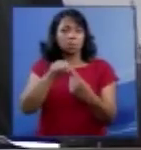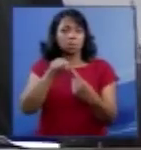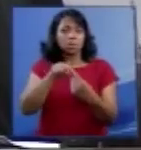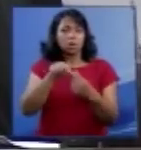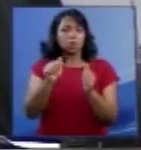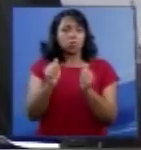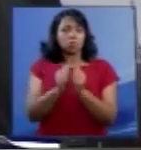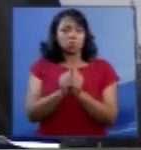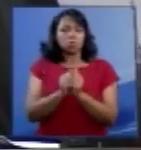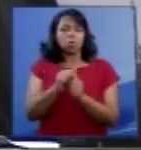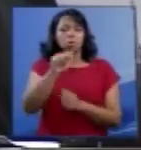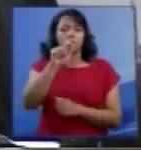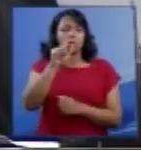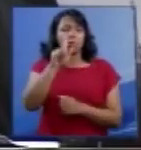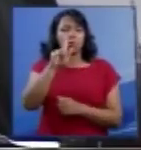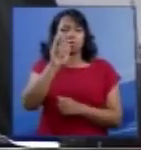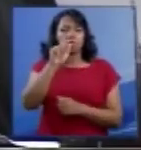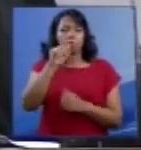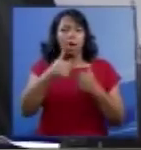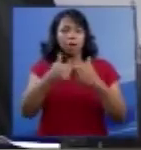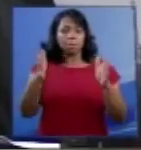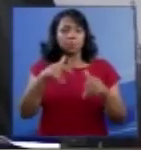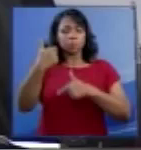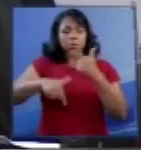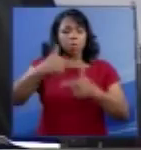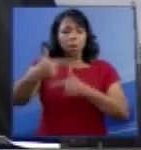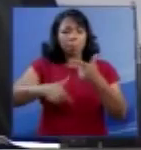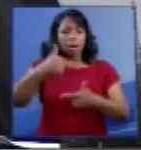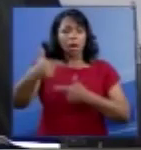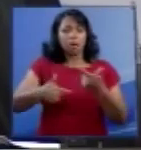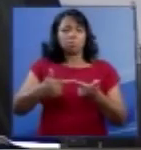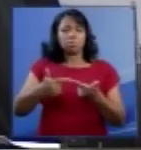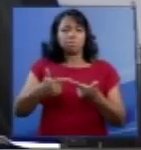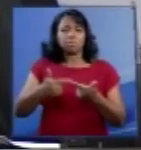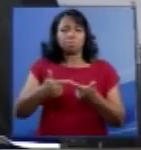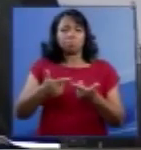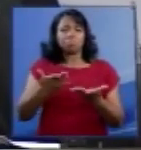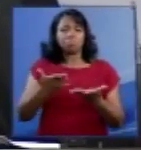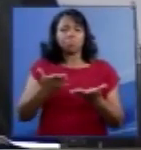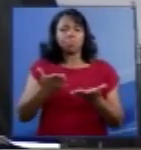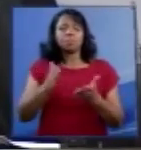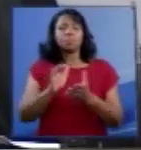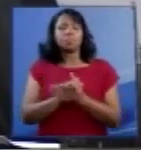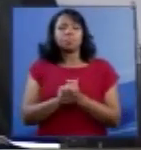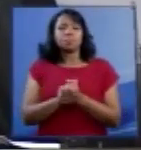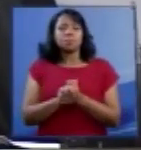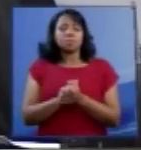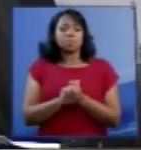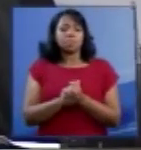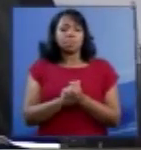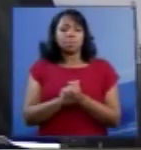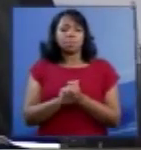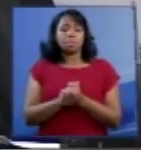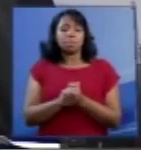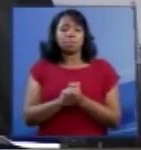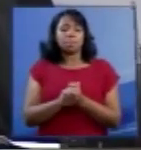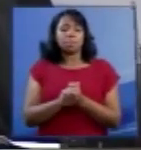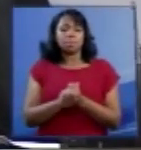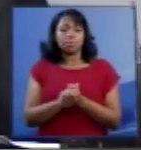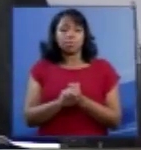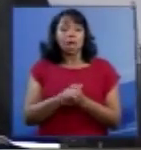ministro Gilmar Mendes na abertura dos trabalhos. Sem dúvida alguma essa